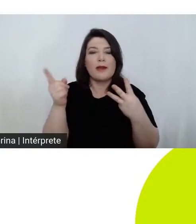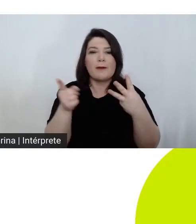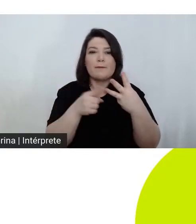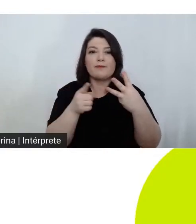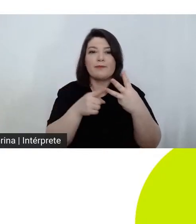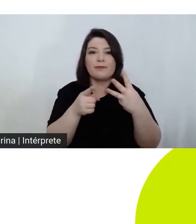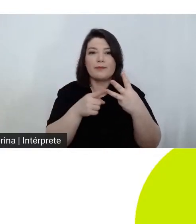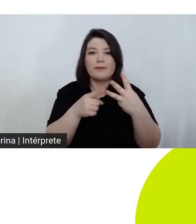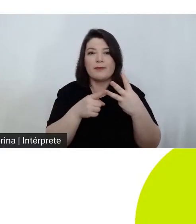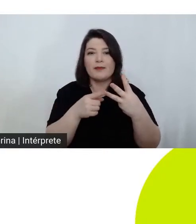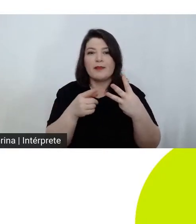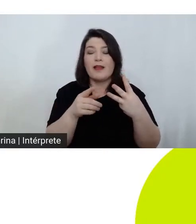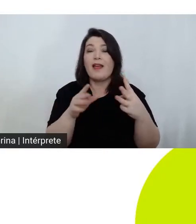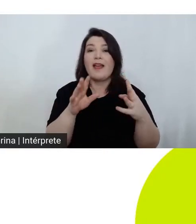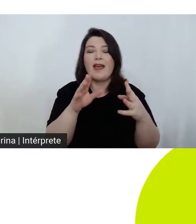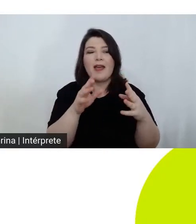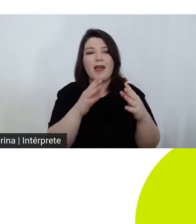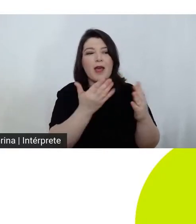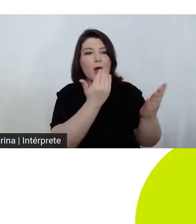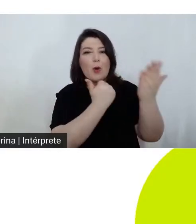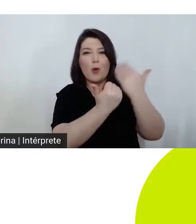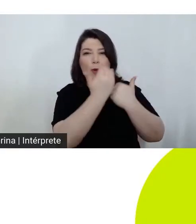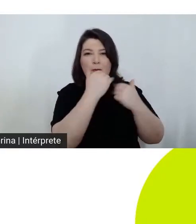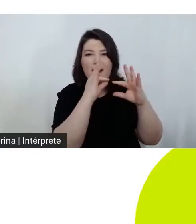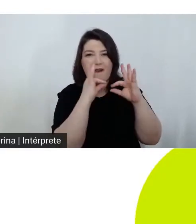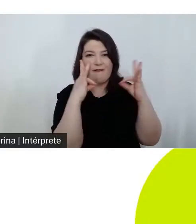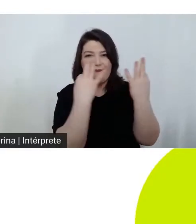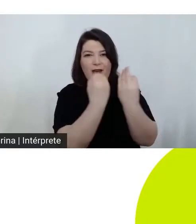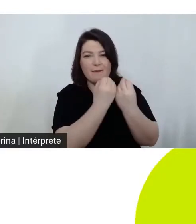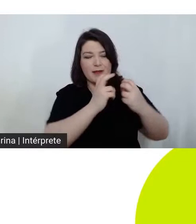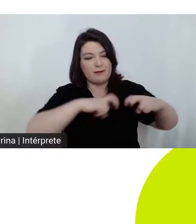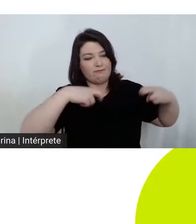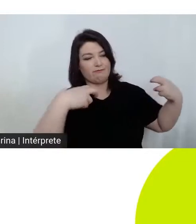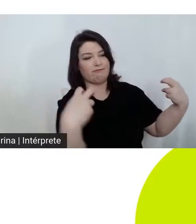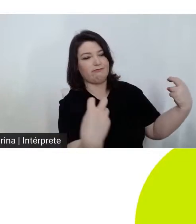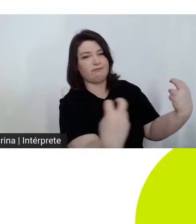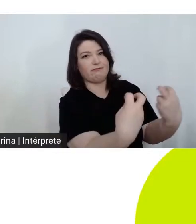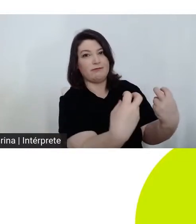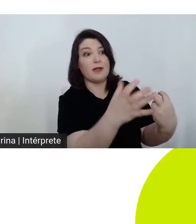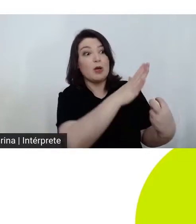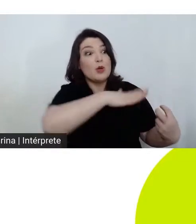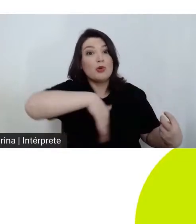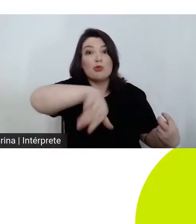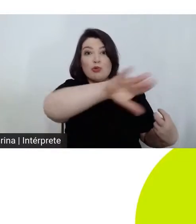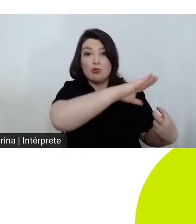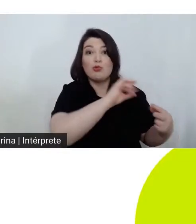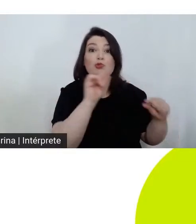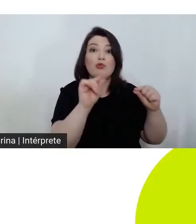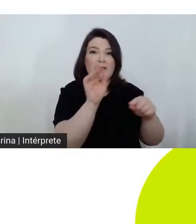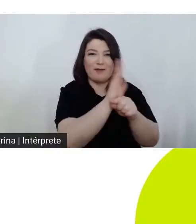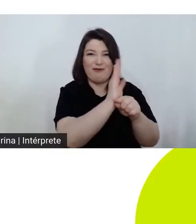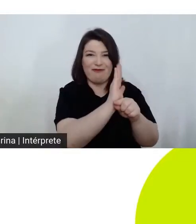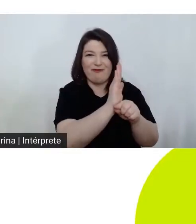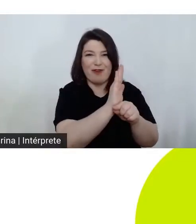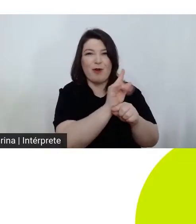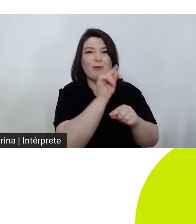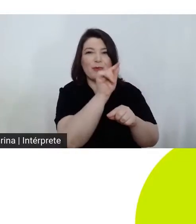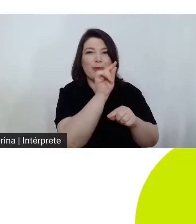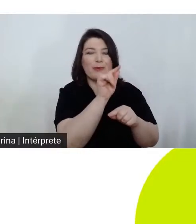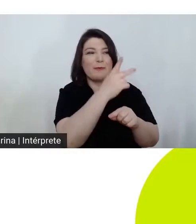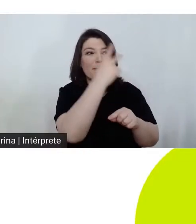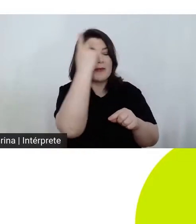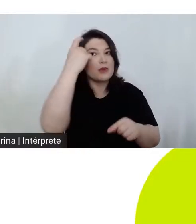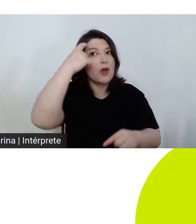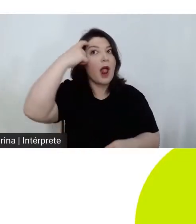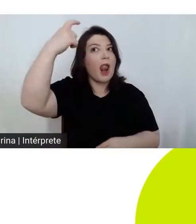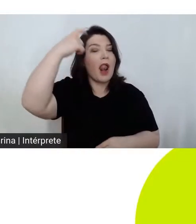jantar de família em que todos relembram as pragas do Egito os gafanhotos e